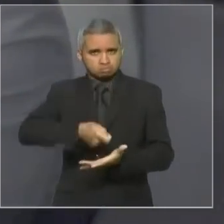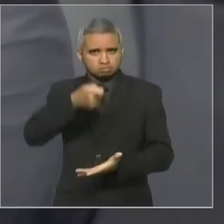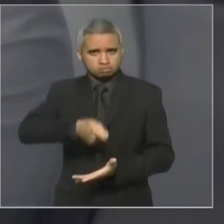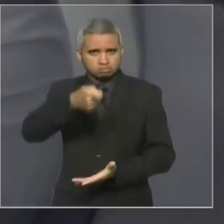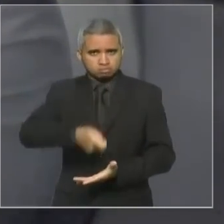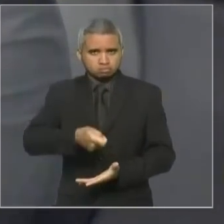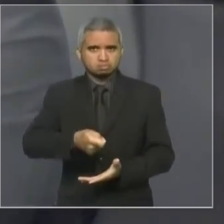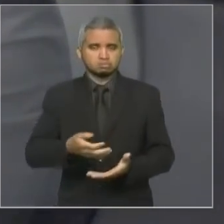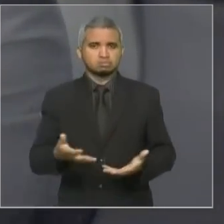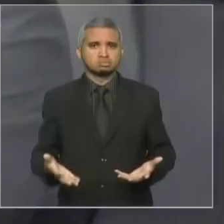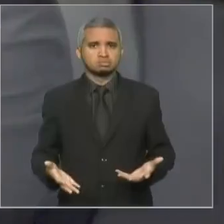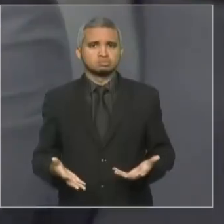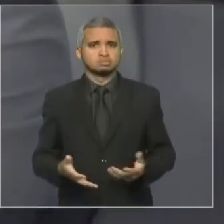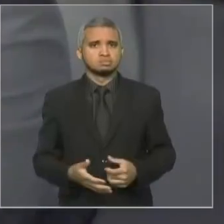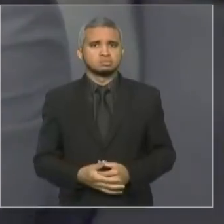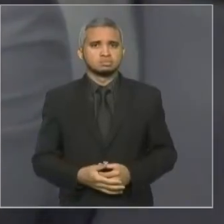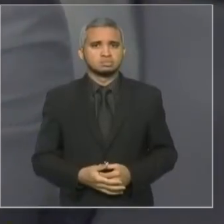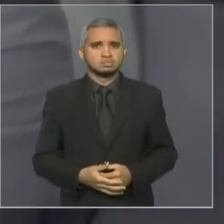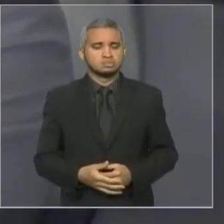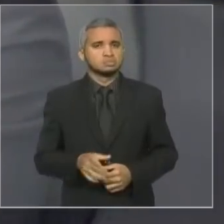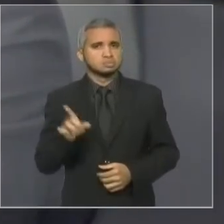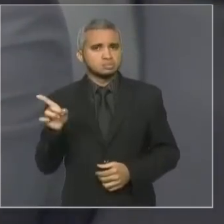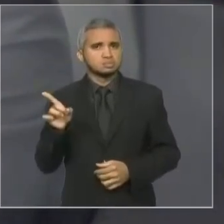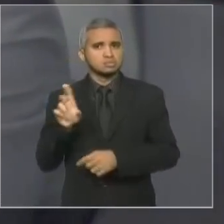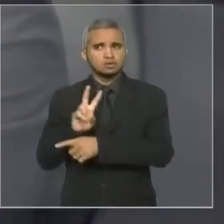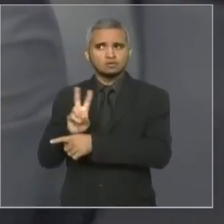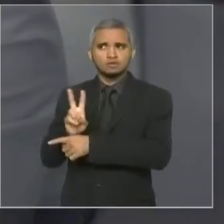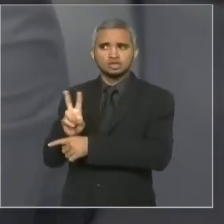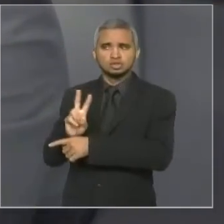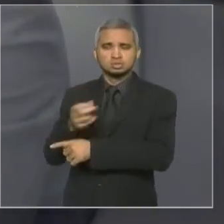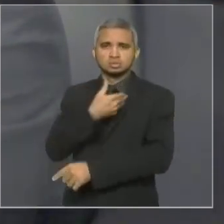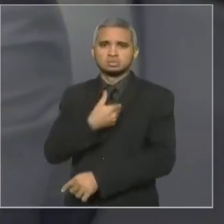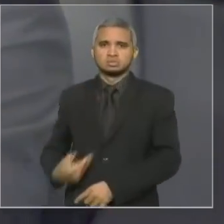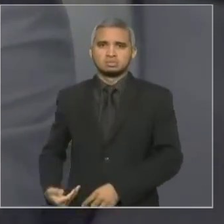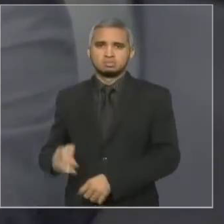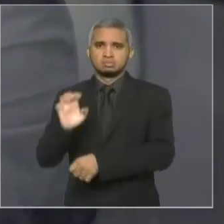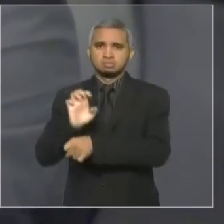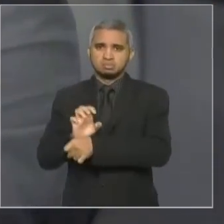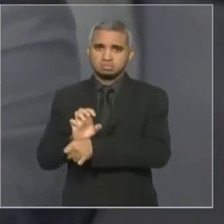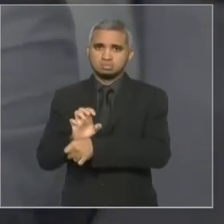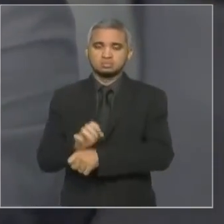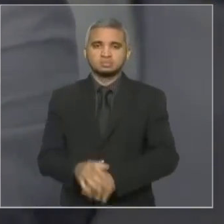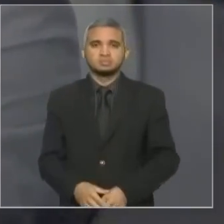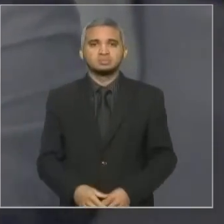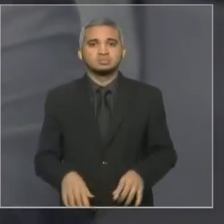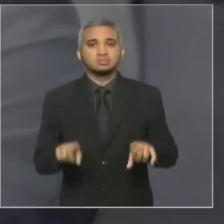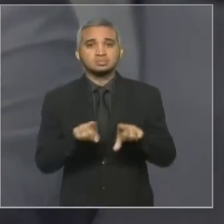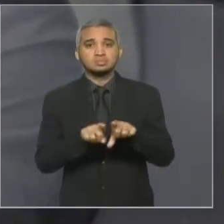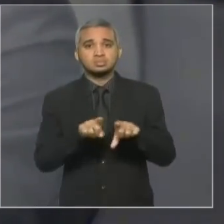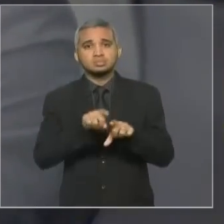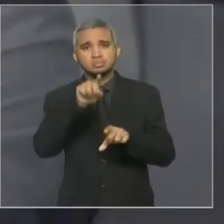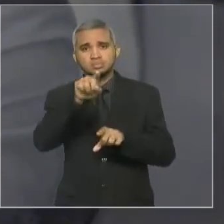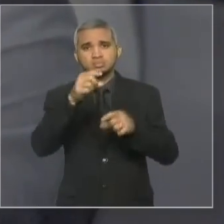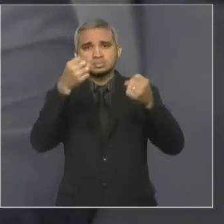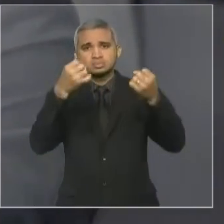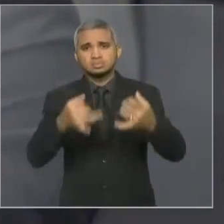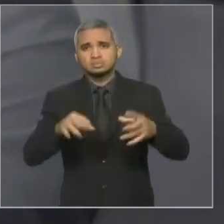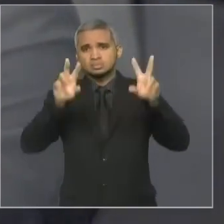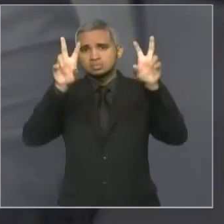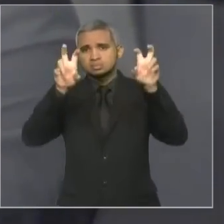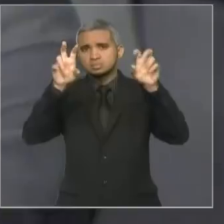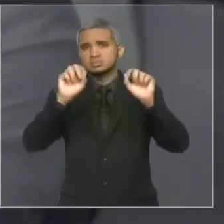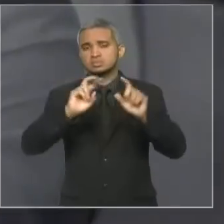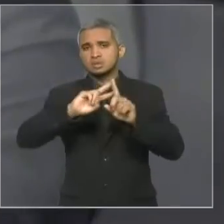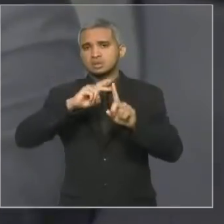firmes e atuantes com relação às ações do governo do Estado. E o senhor tratou de uma questão muito interessante com relação ao aumento de impostos. Nós votamos